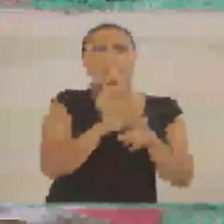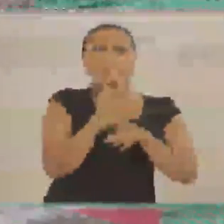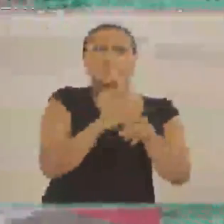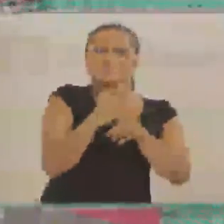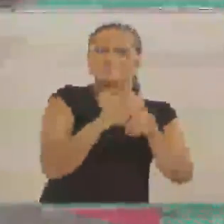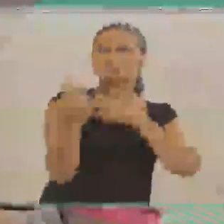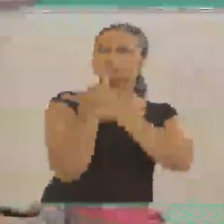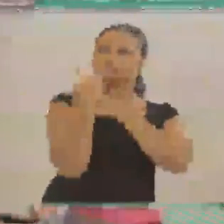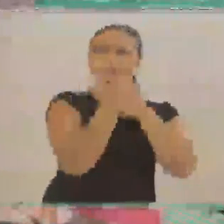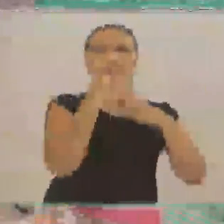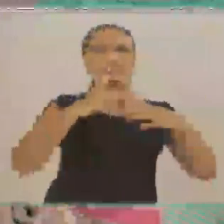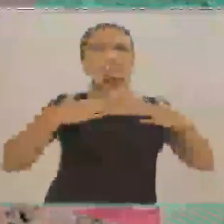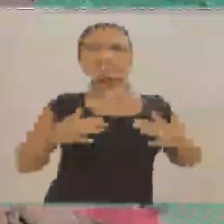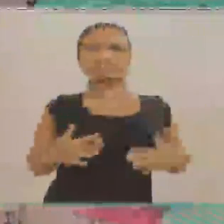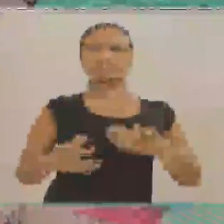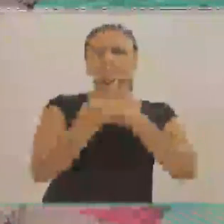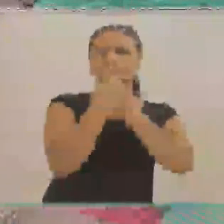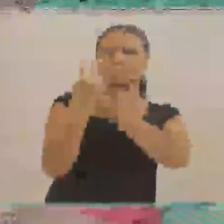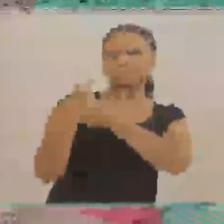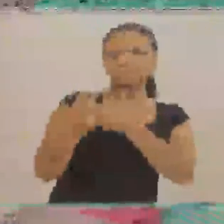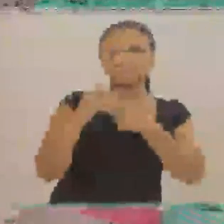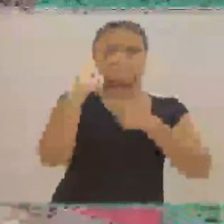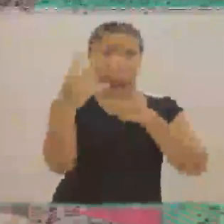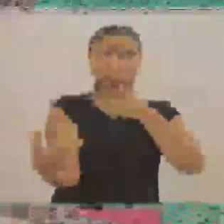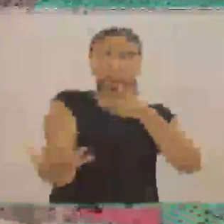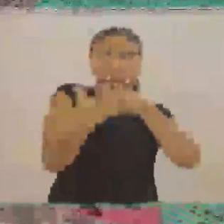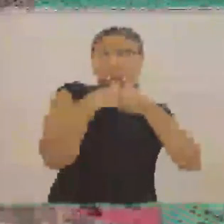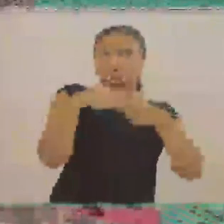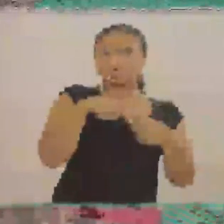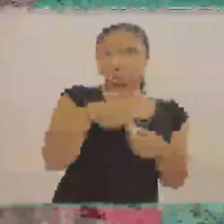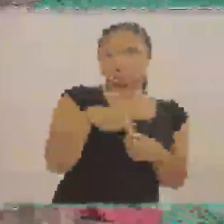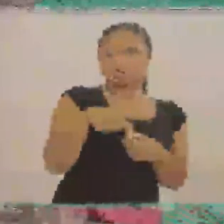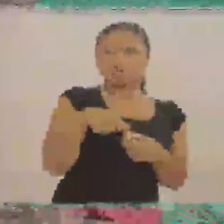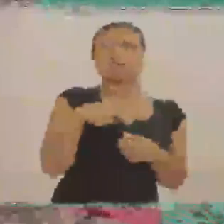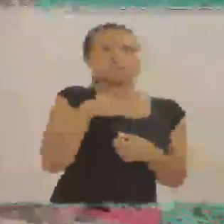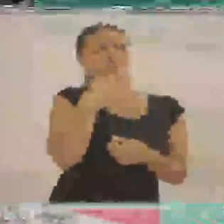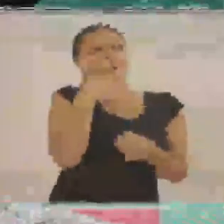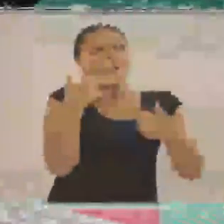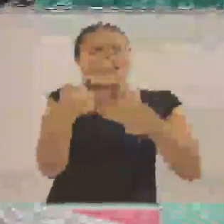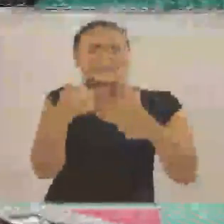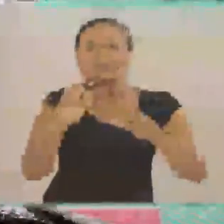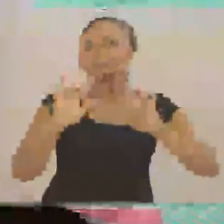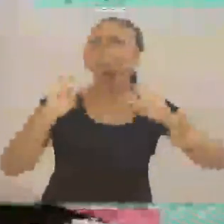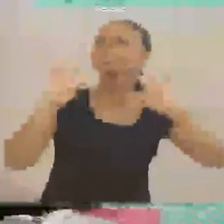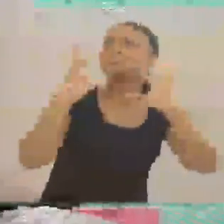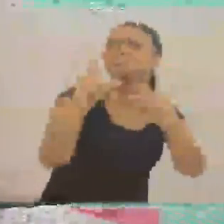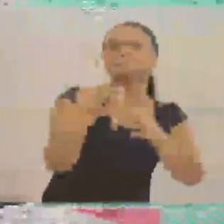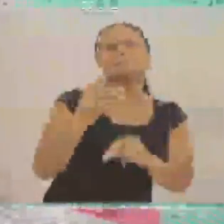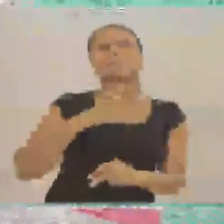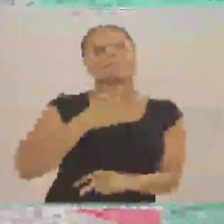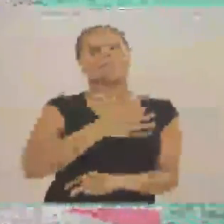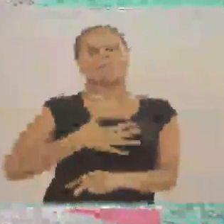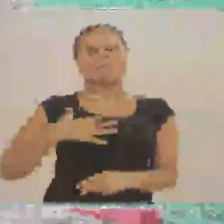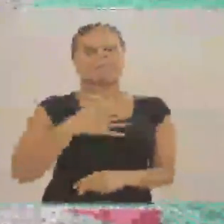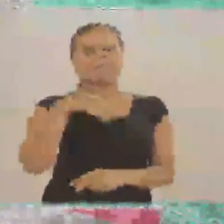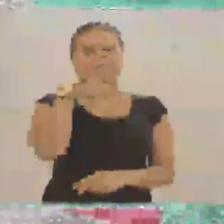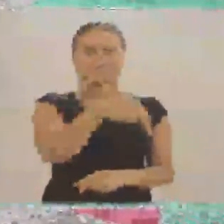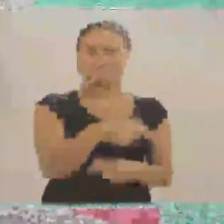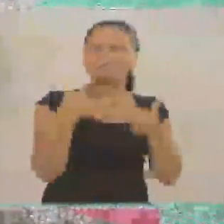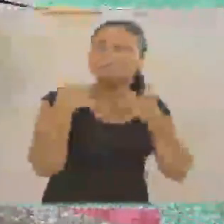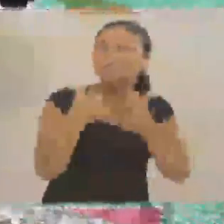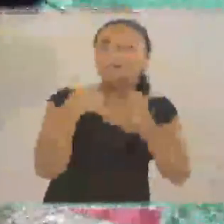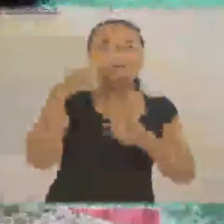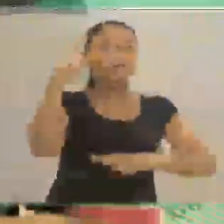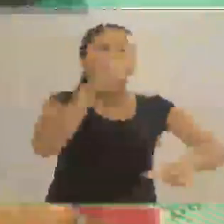Mas é uma aventura legal, sabe? Todo mundo fica feliz naquele barco. É muito legal. E tem um visual muito bonito. Então, isso